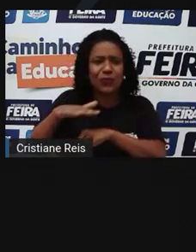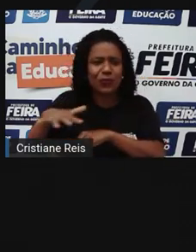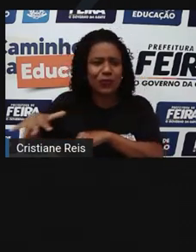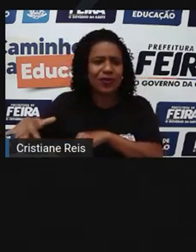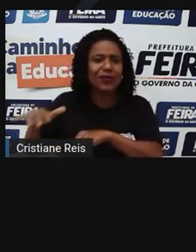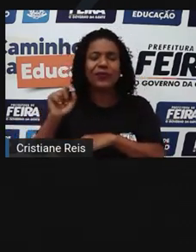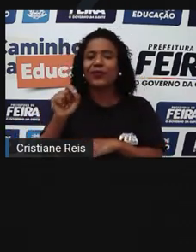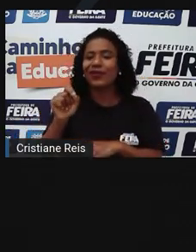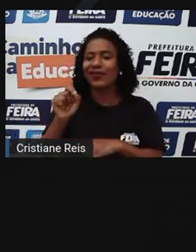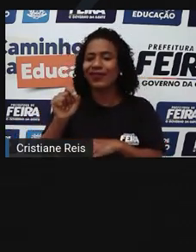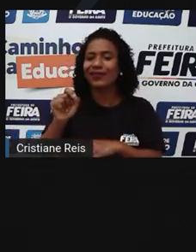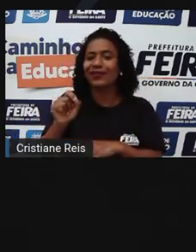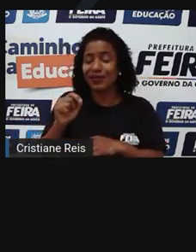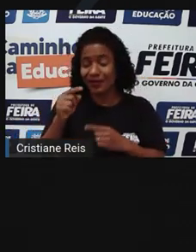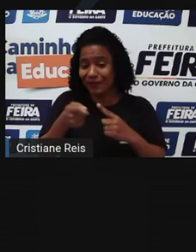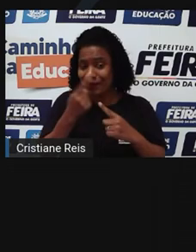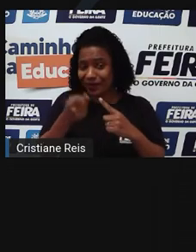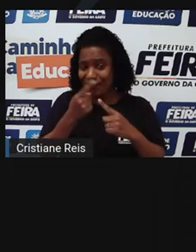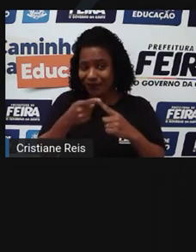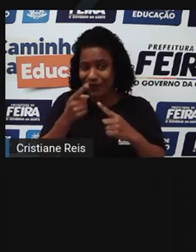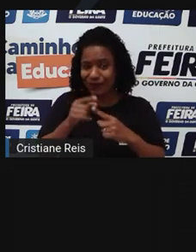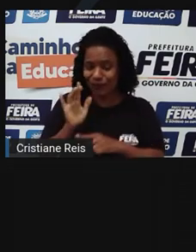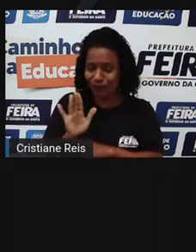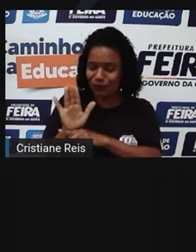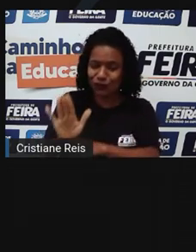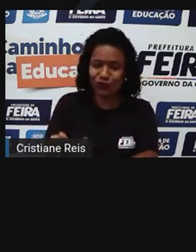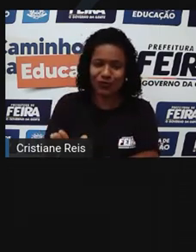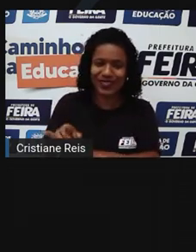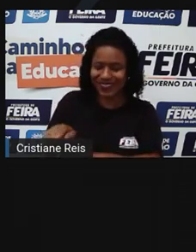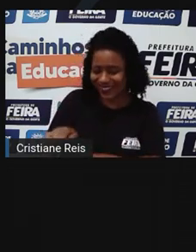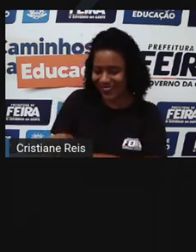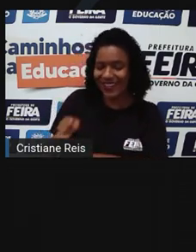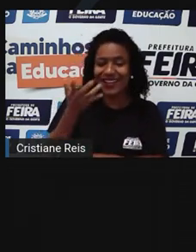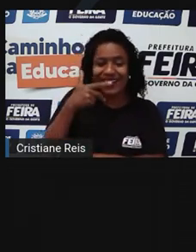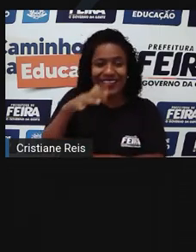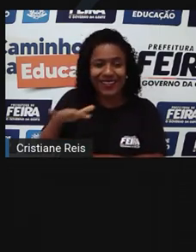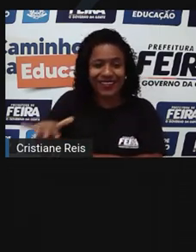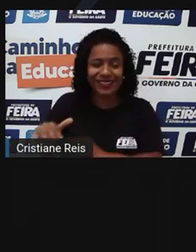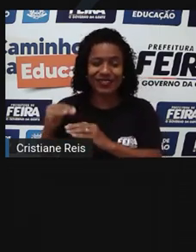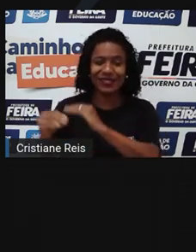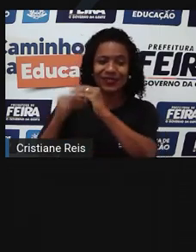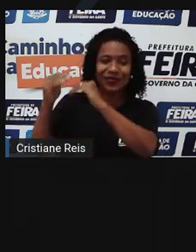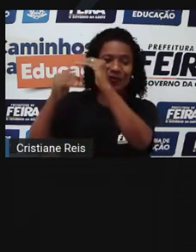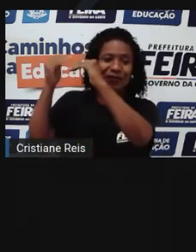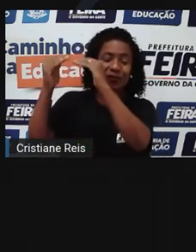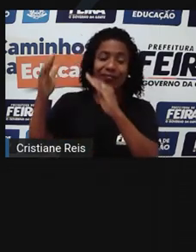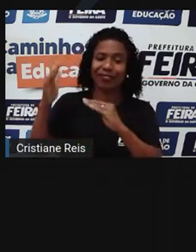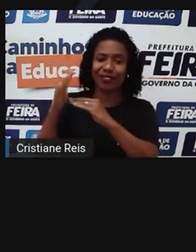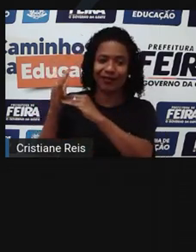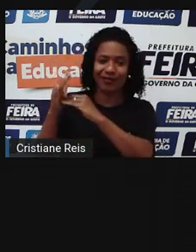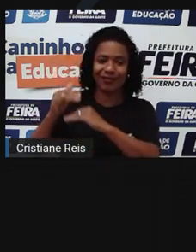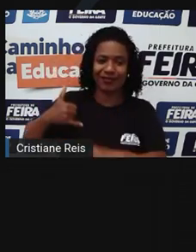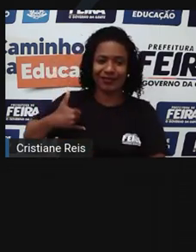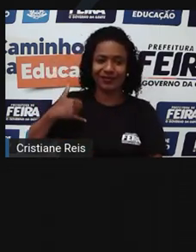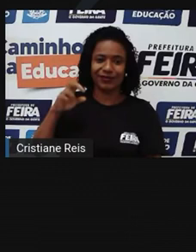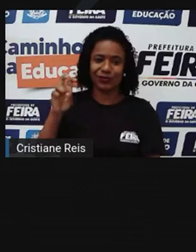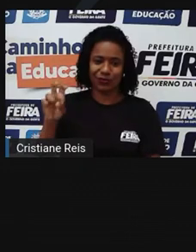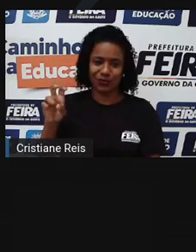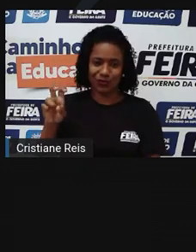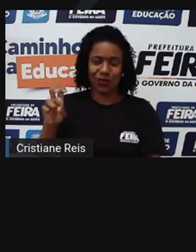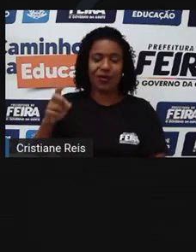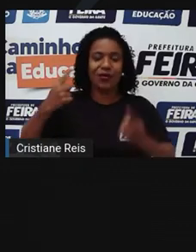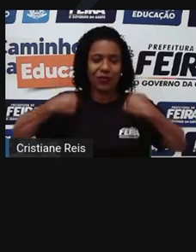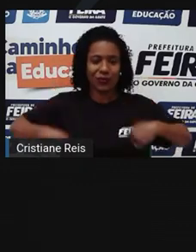básica, tem como finalidade o desenvolvimento integral da criança até cinco anos de idade em seus aspectos